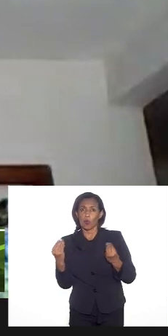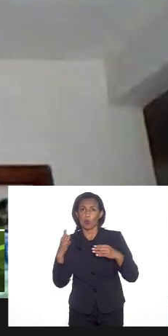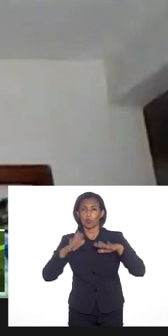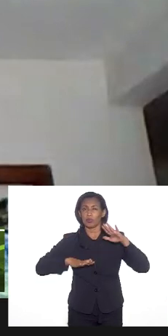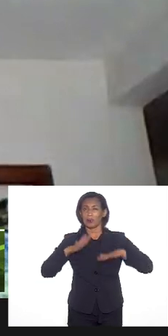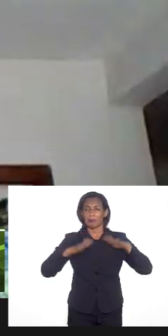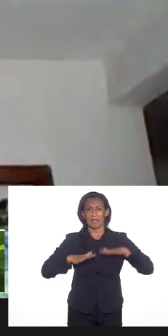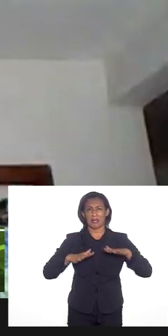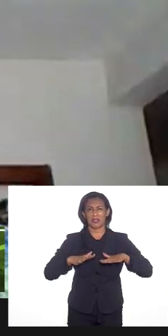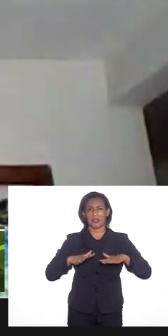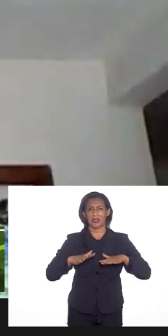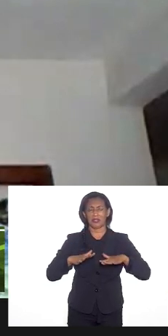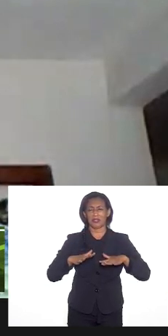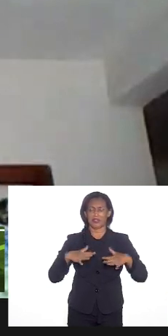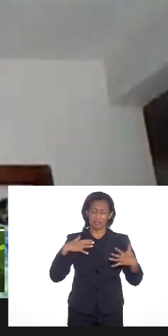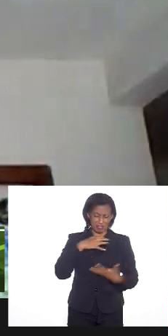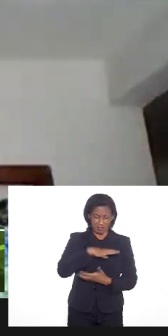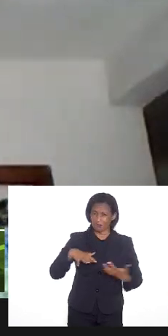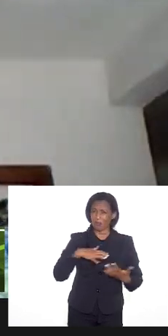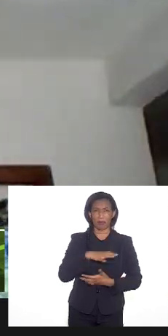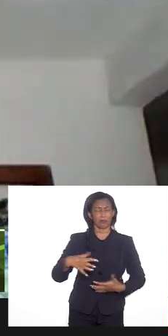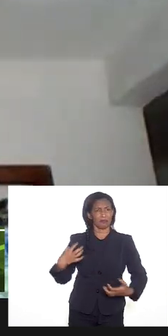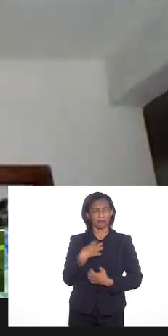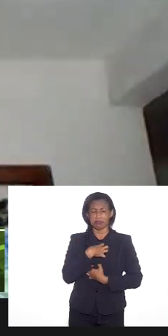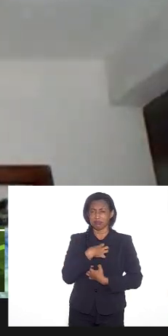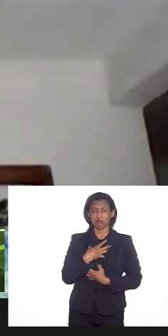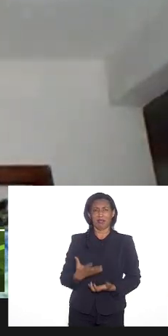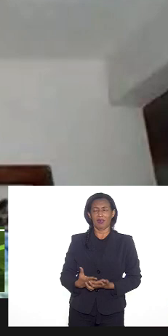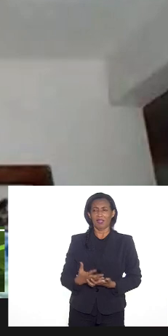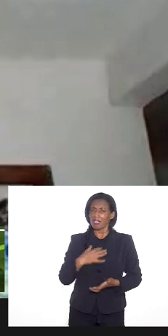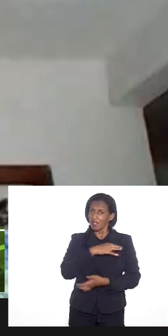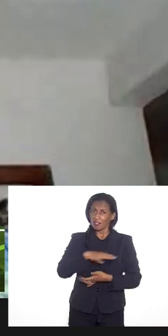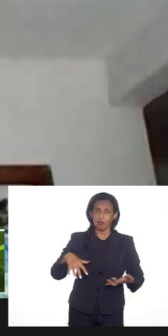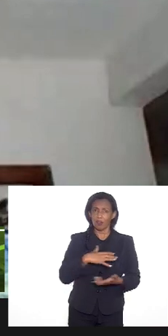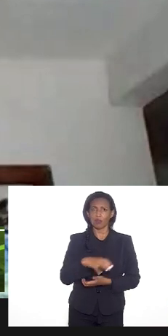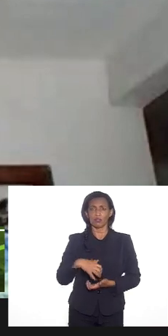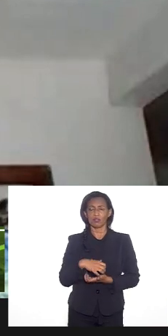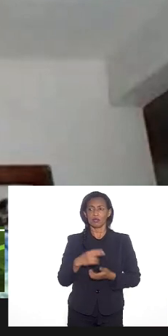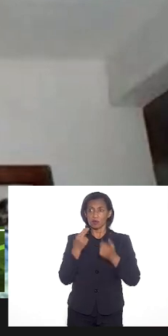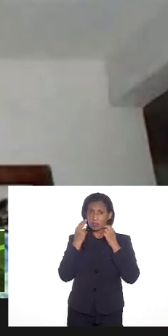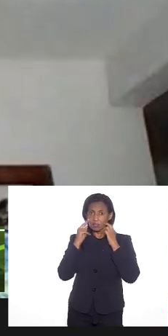revolta mas é porque é revolta de se ver que